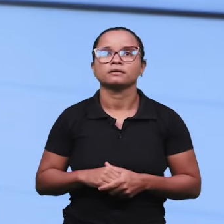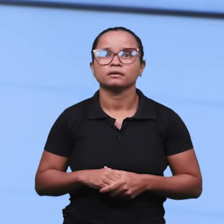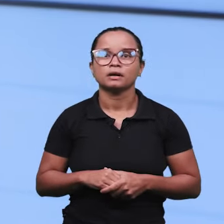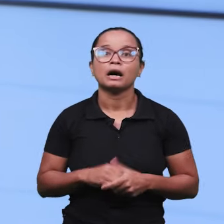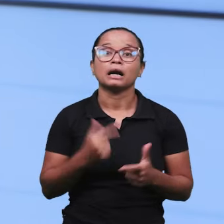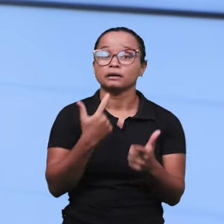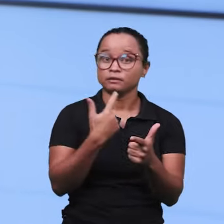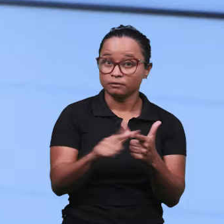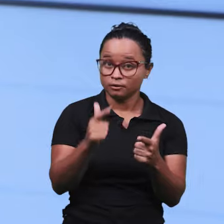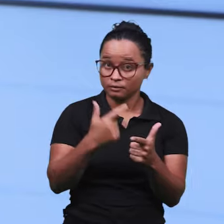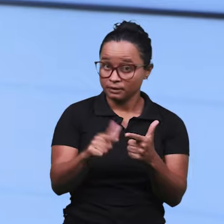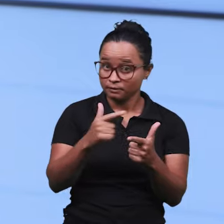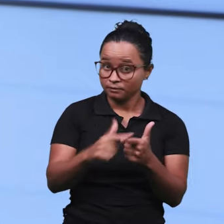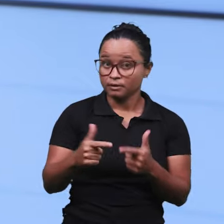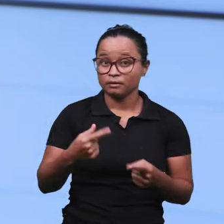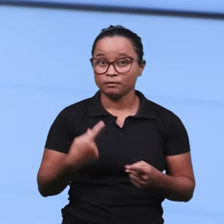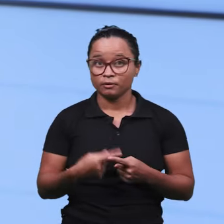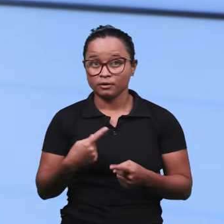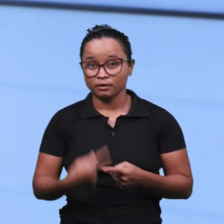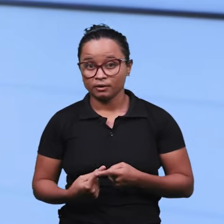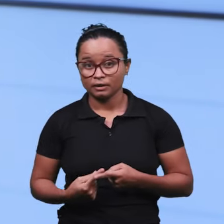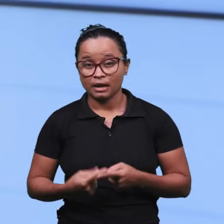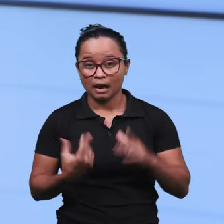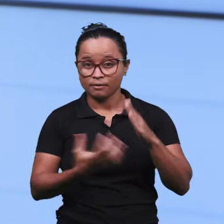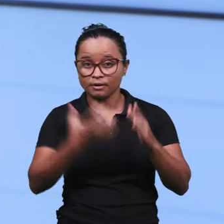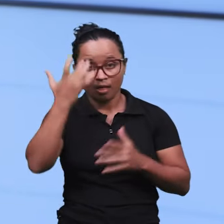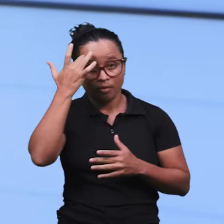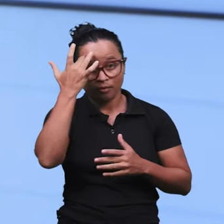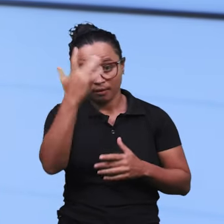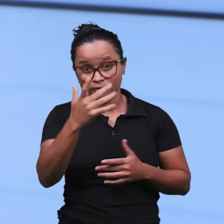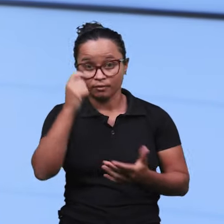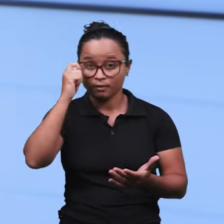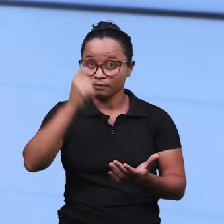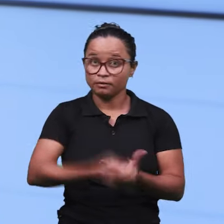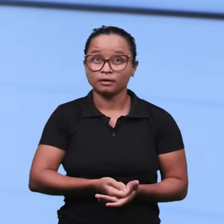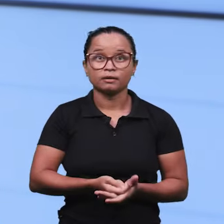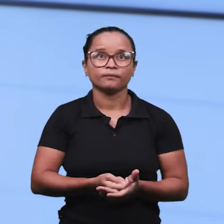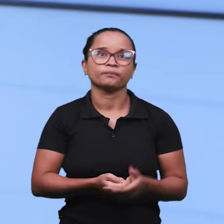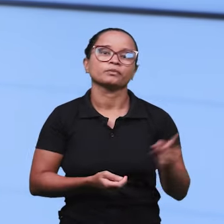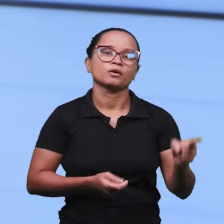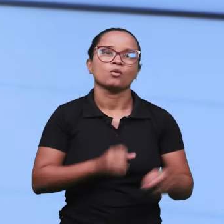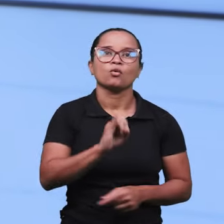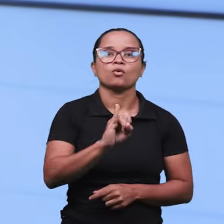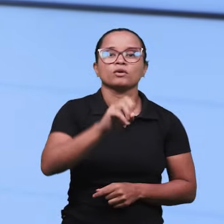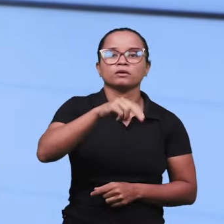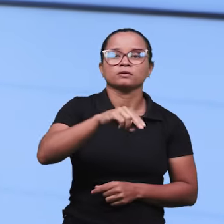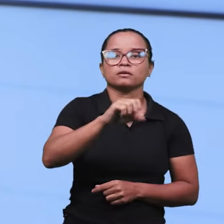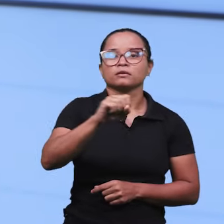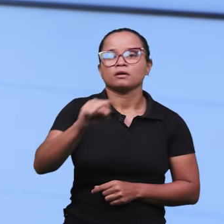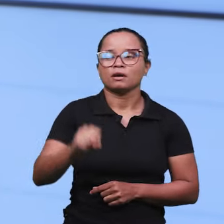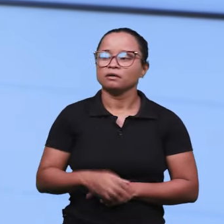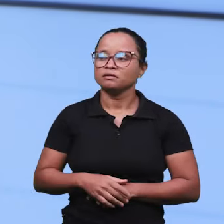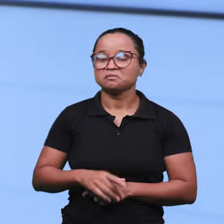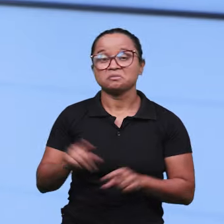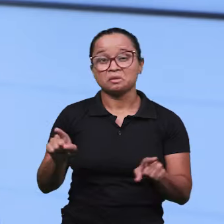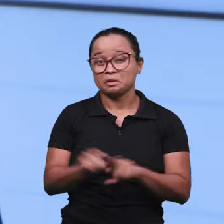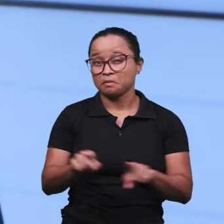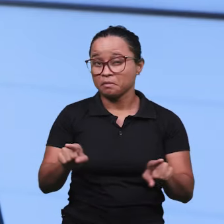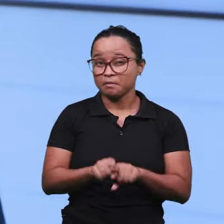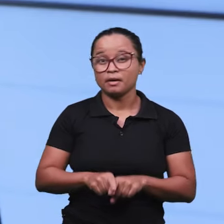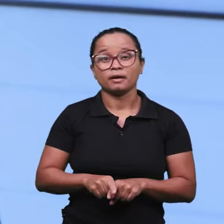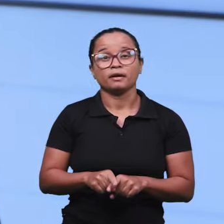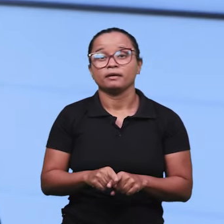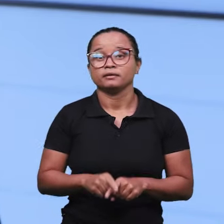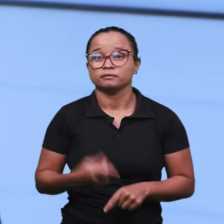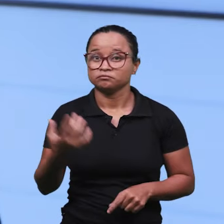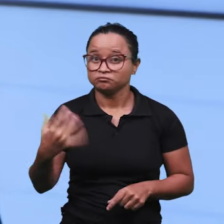é um grande problema, porque a empresa não sabe se continua pagando, ela não vai pagar mais, o INSS já negou, né, e